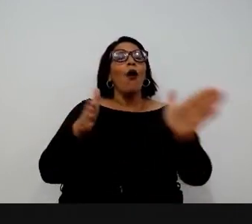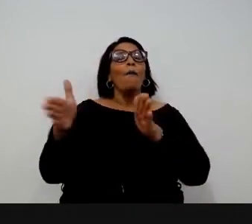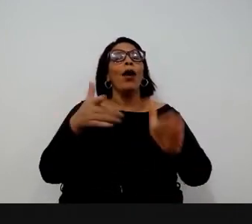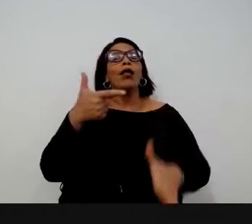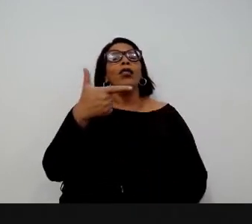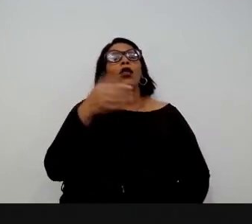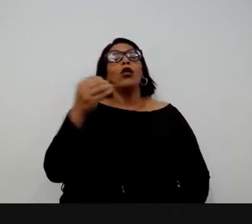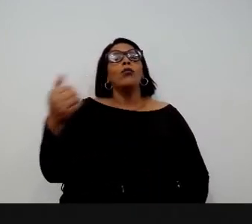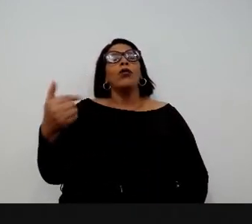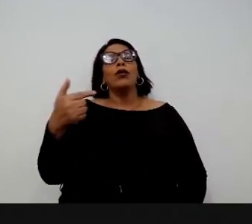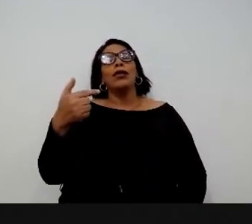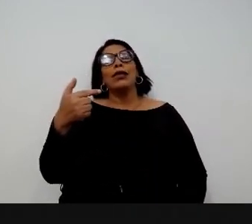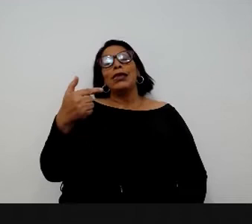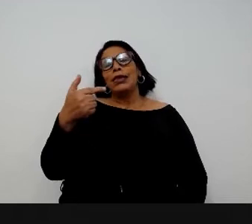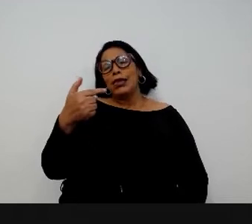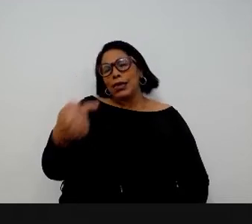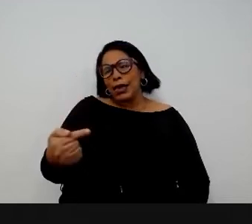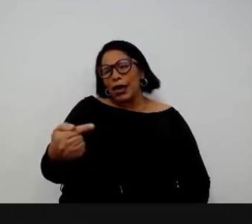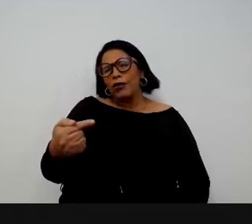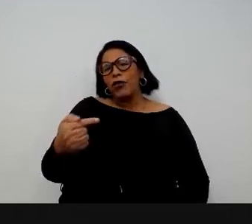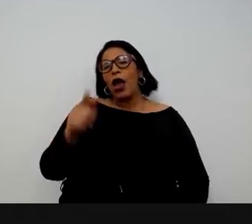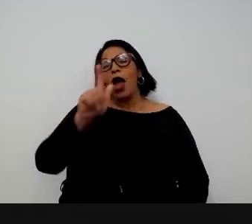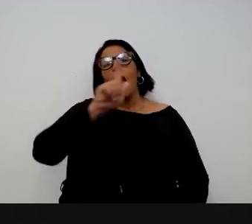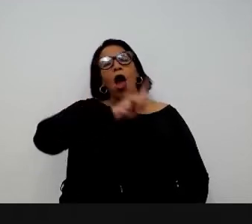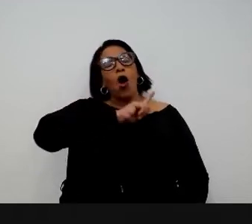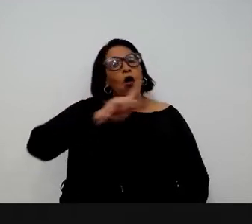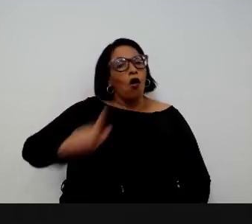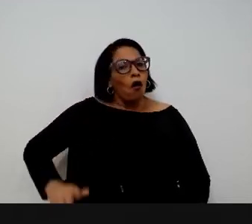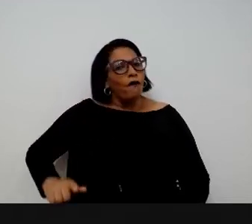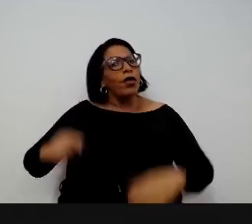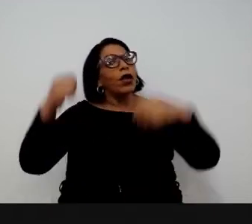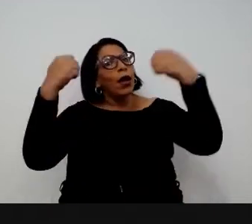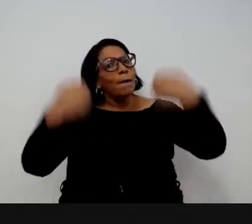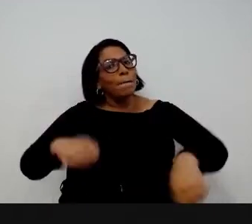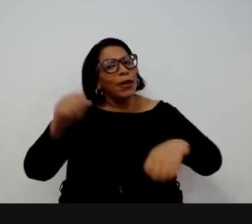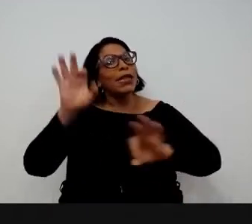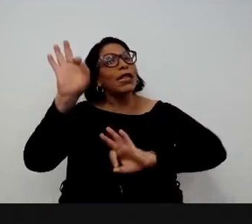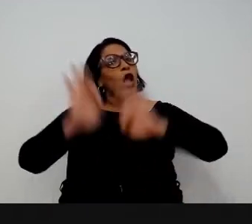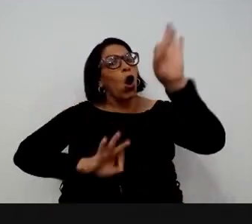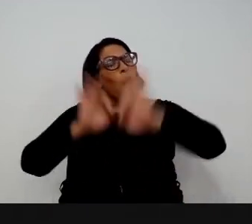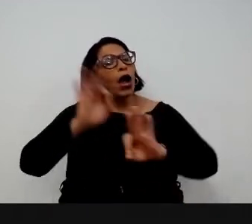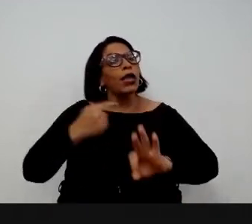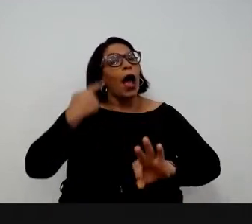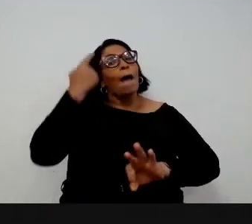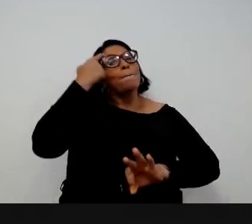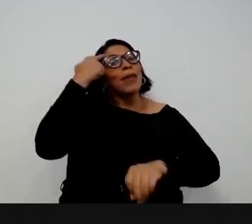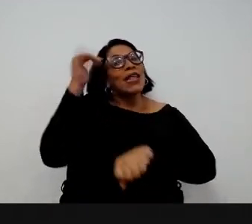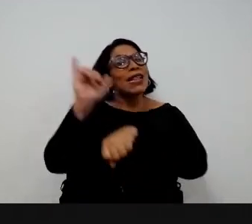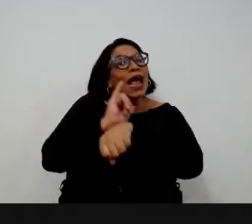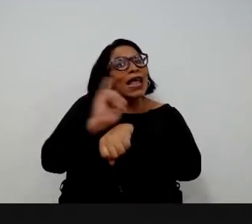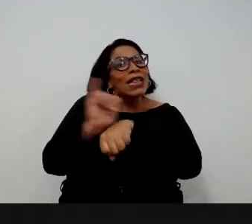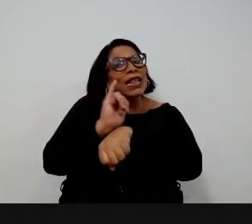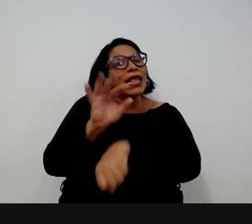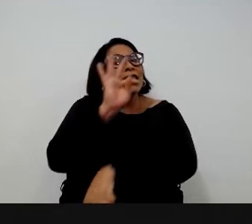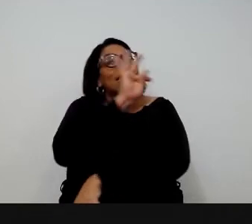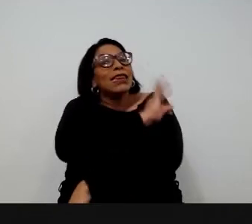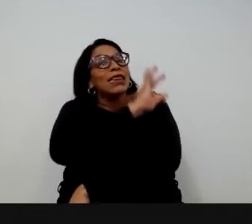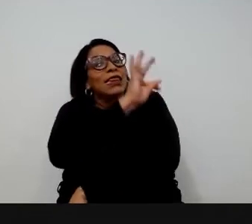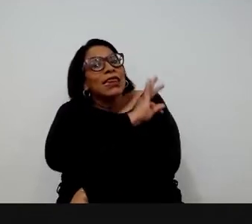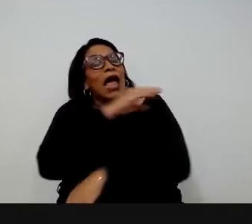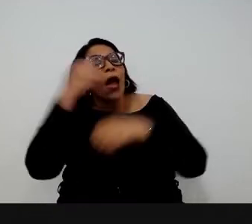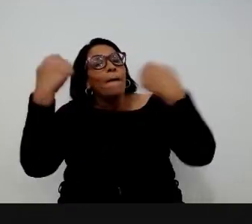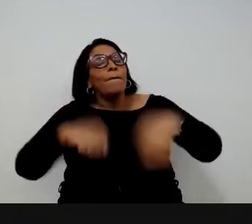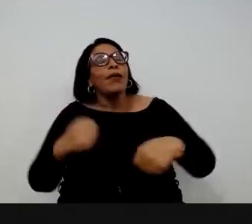Isso é a clodiocracia, é um governo que precisa ter mais técnica. Então, o governo precisa ter um pensamento estratégico, é um